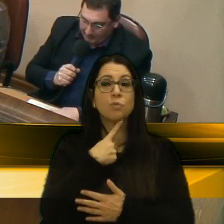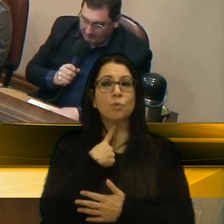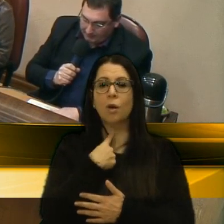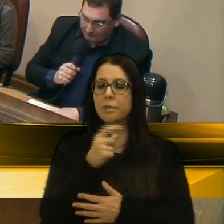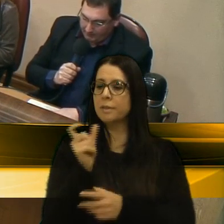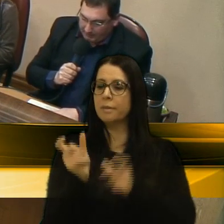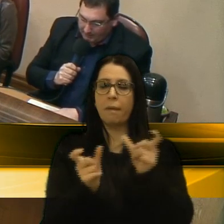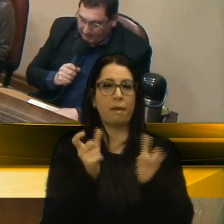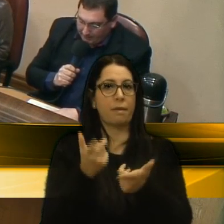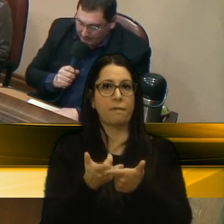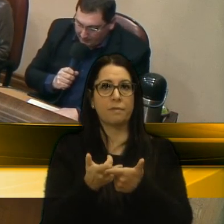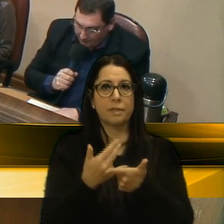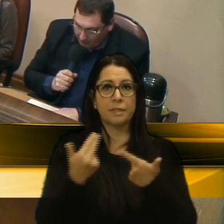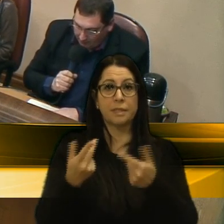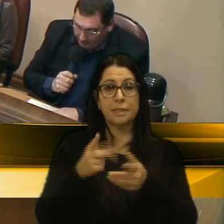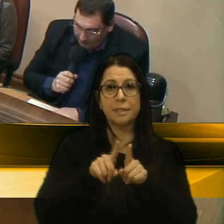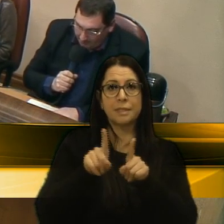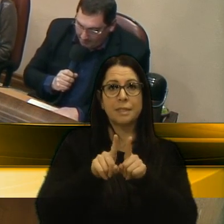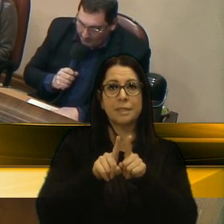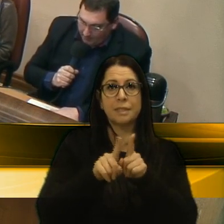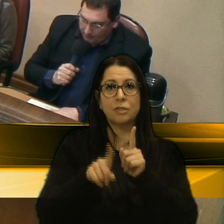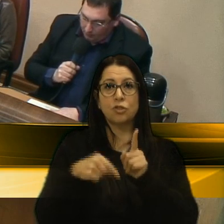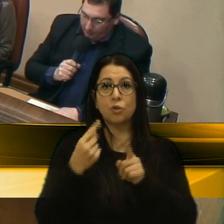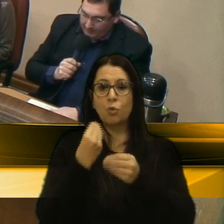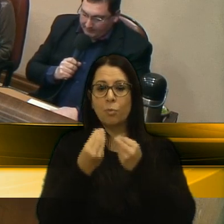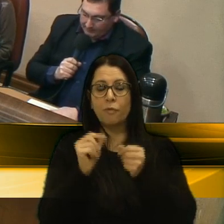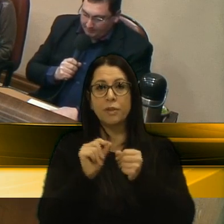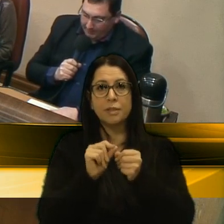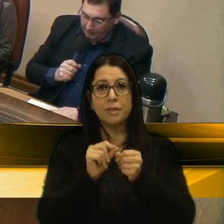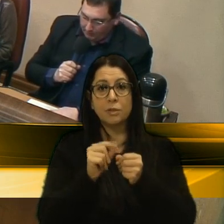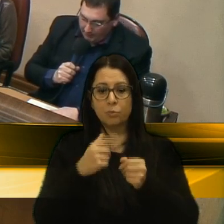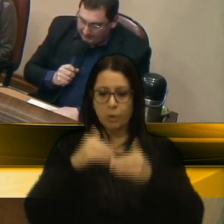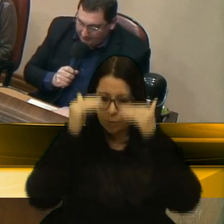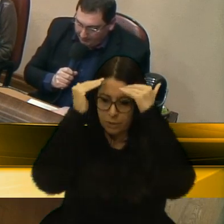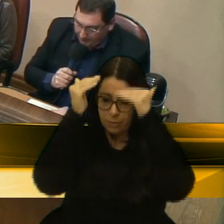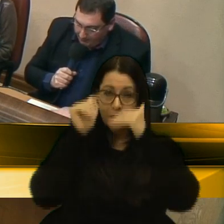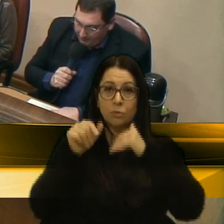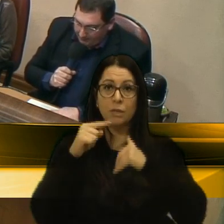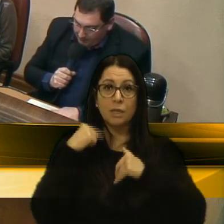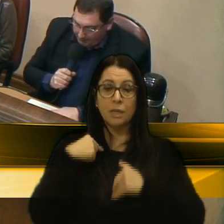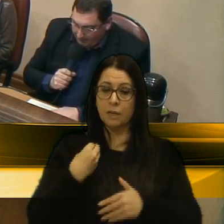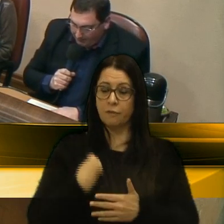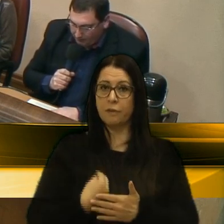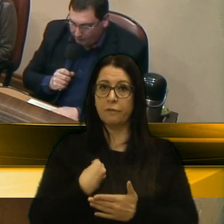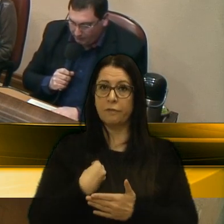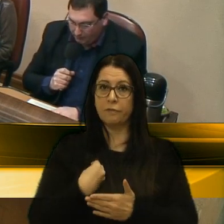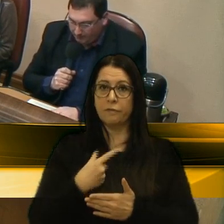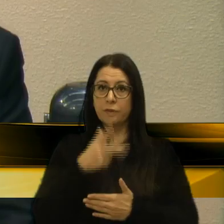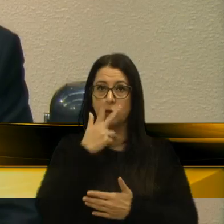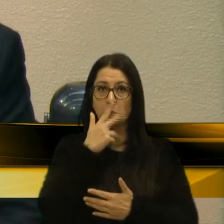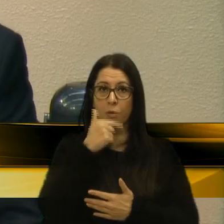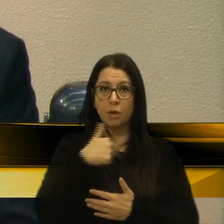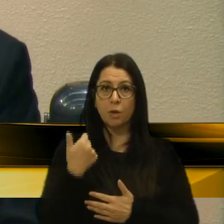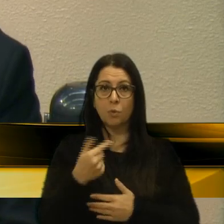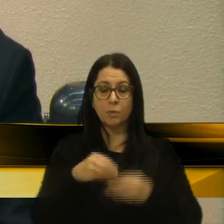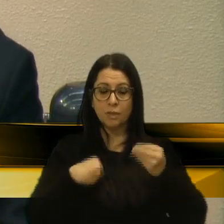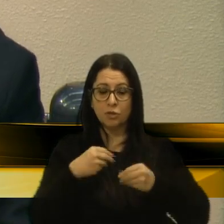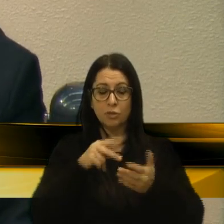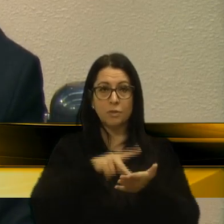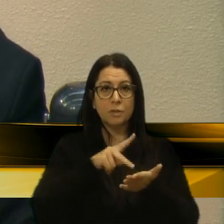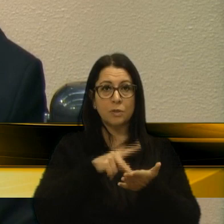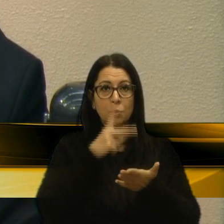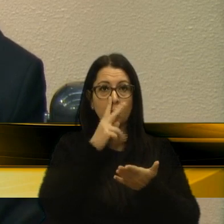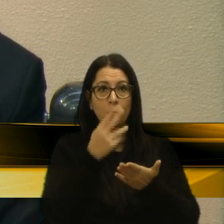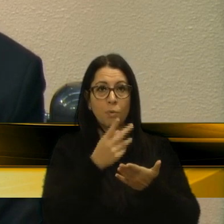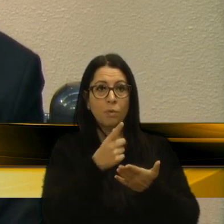palavras fatigadas de informar. Dou mais respeito às que vivem de barriga no chão, tipo água